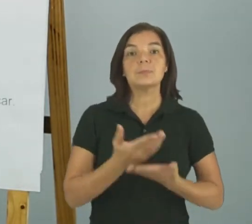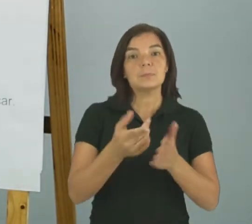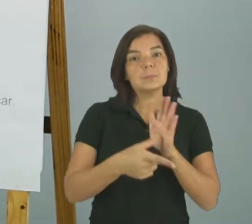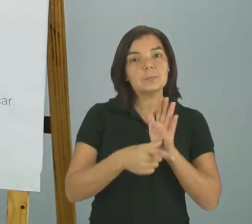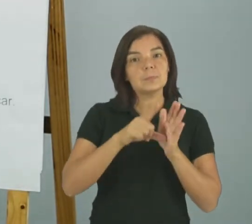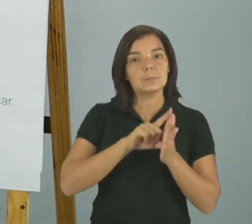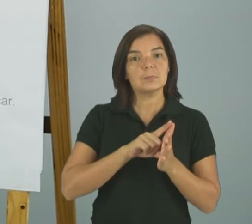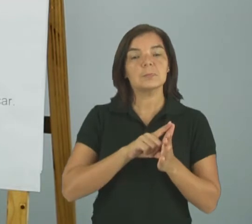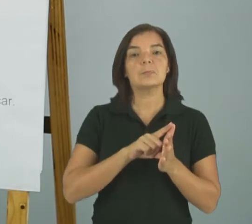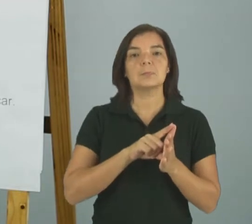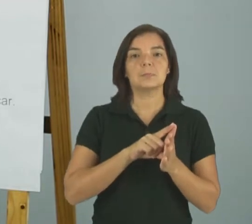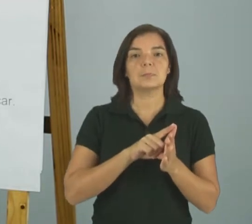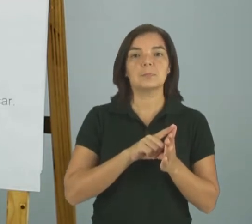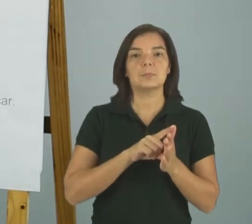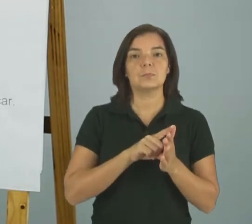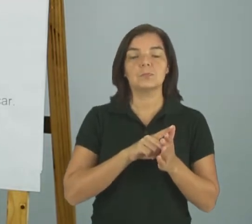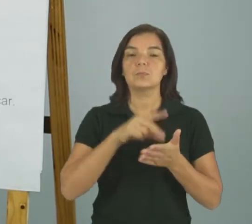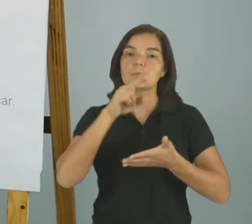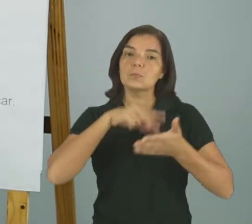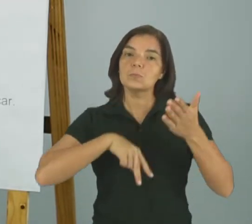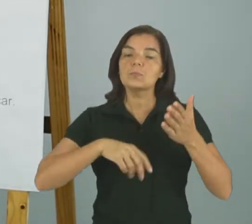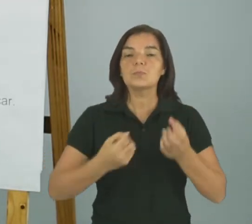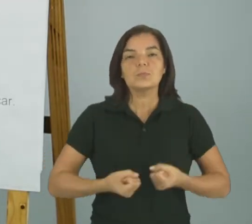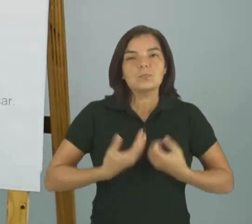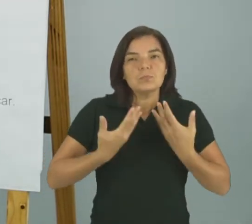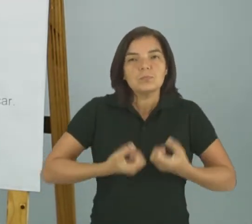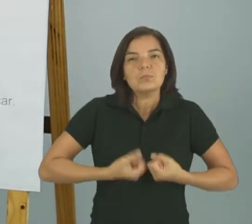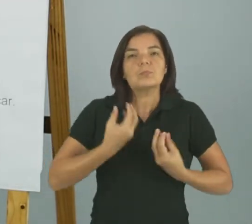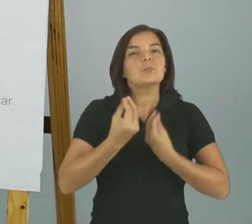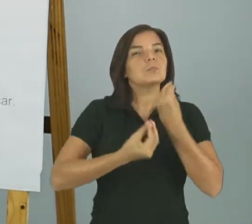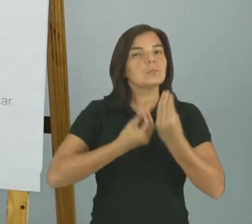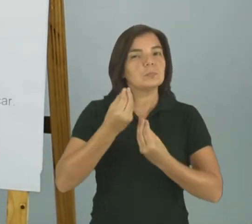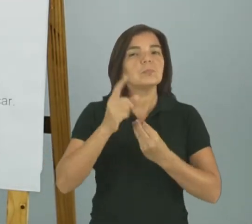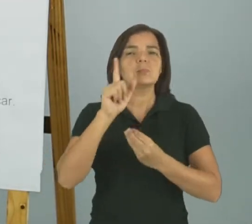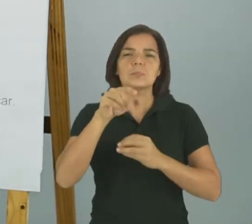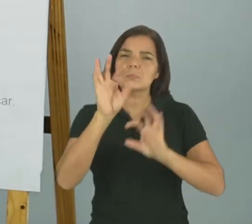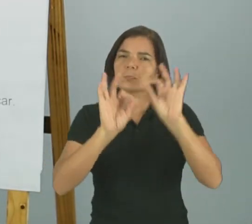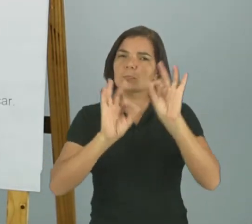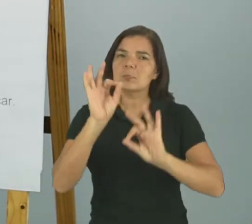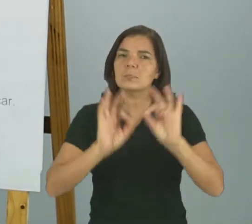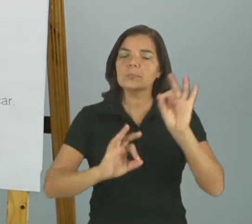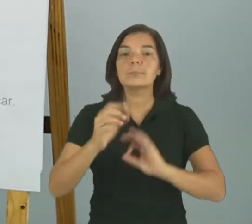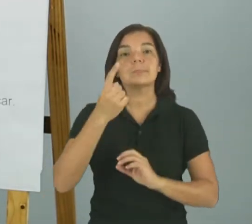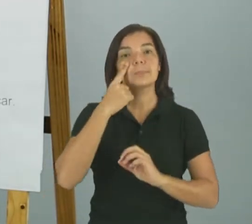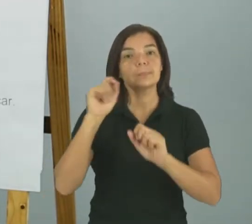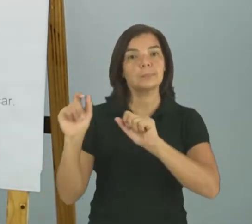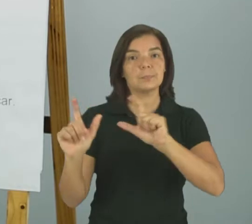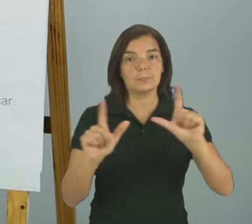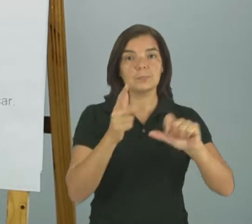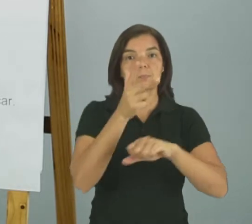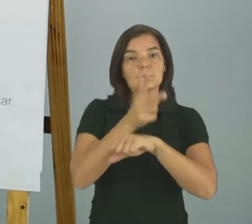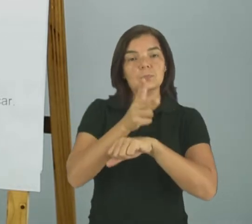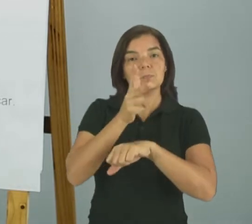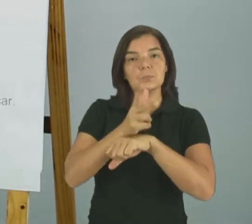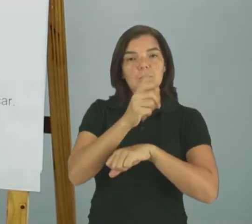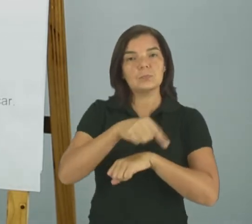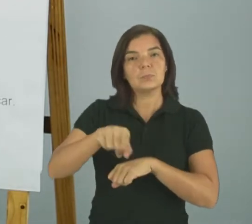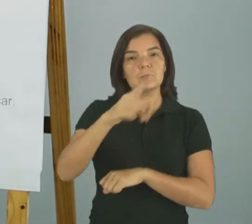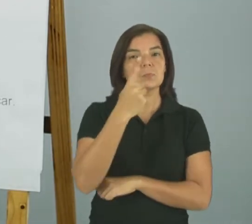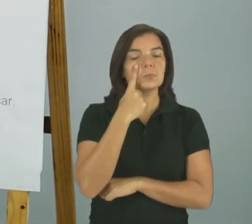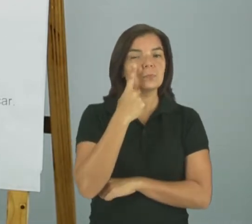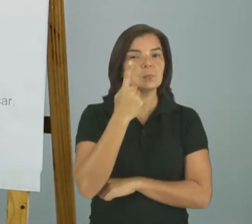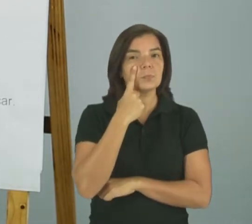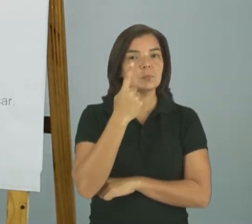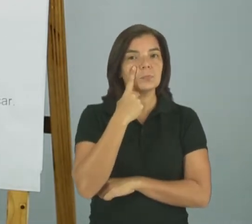antes de eu ler um poema com vocês e explicar como ele é organizado, vamos assistir um vídeo aí, onde vocês vão ver